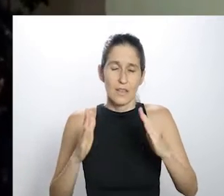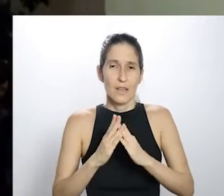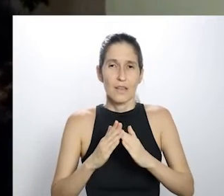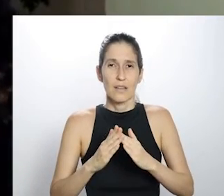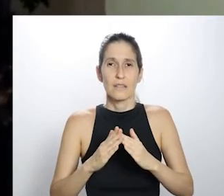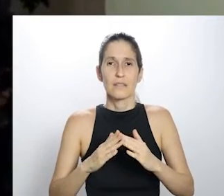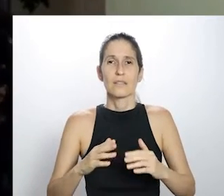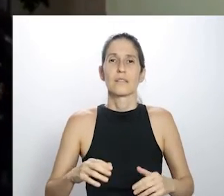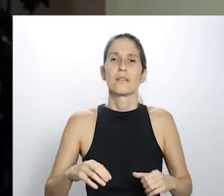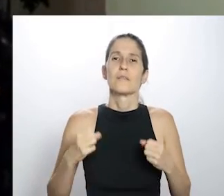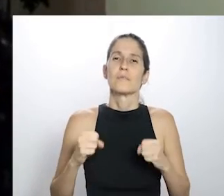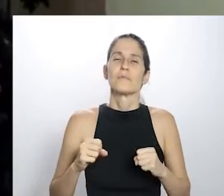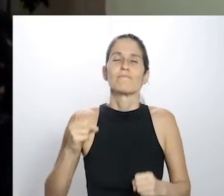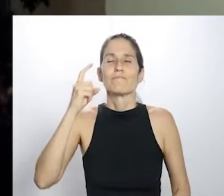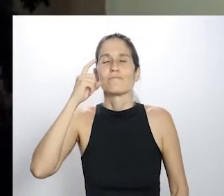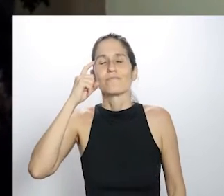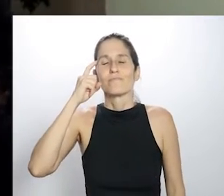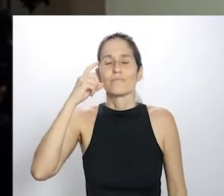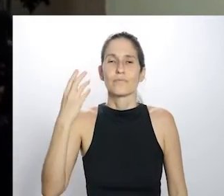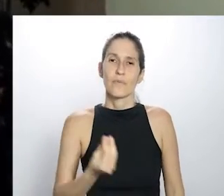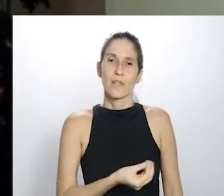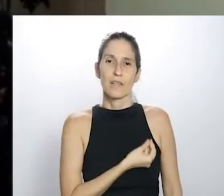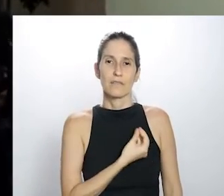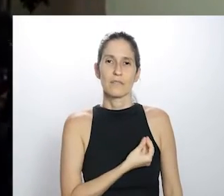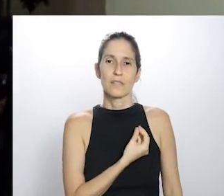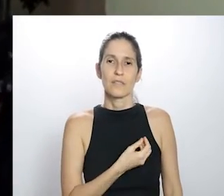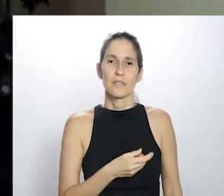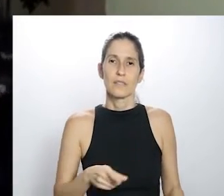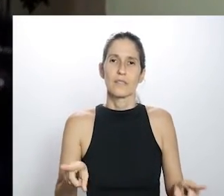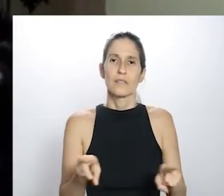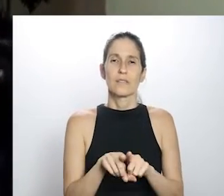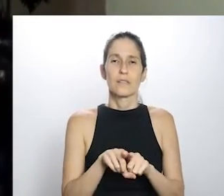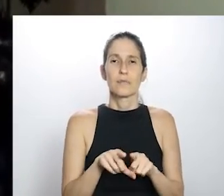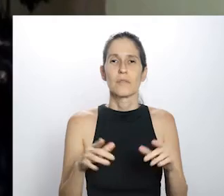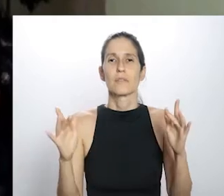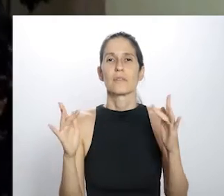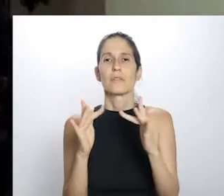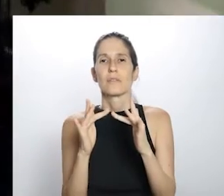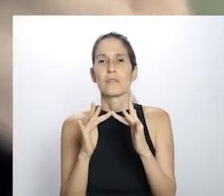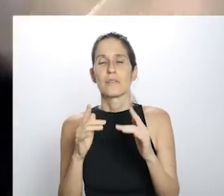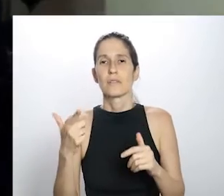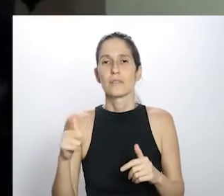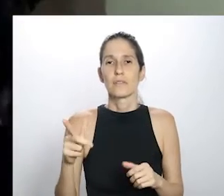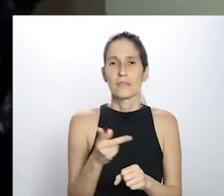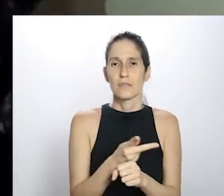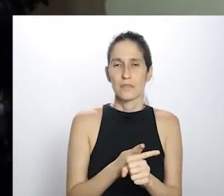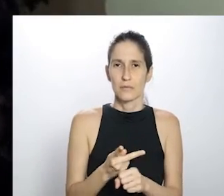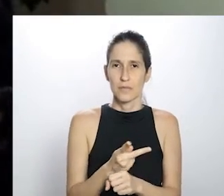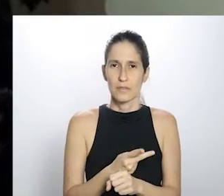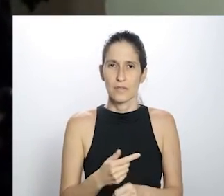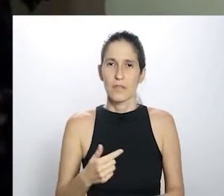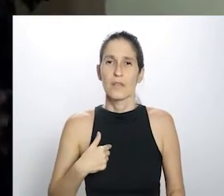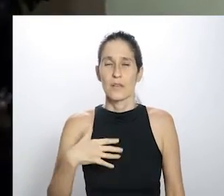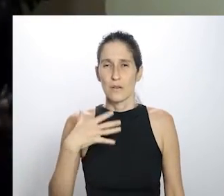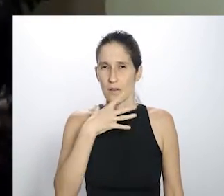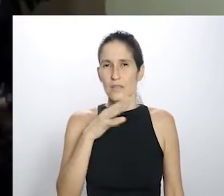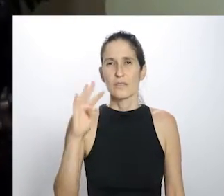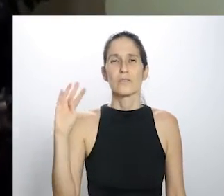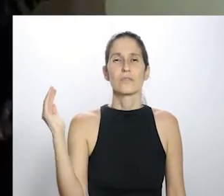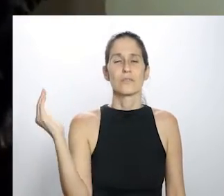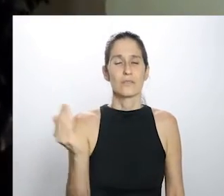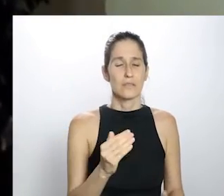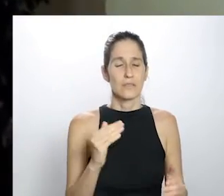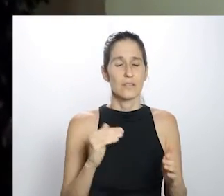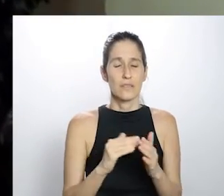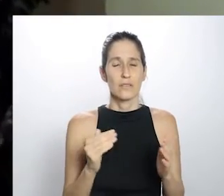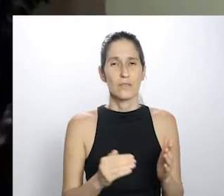conectar sem entender e aproveitar para se conectar com tantas outras pessoas, não é? Sei que aqui todos que estão presentes estão fazendo isso de forma